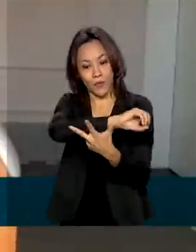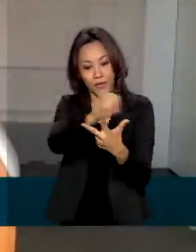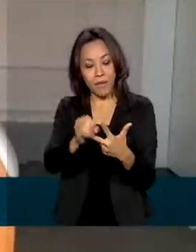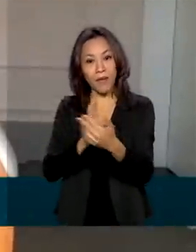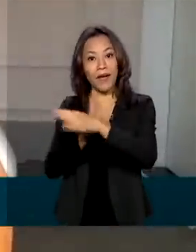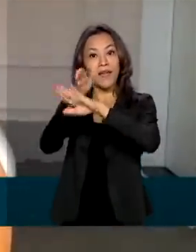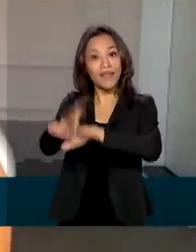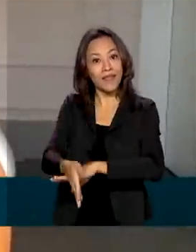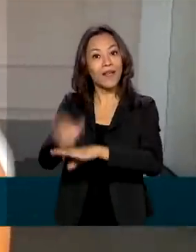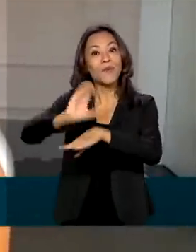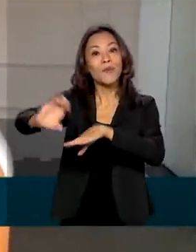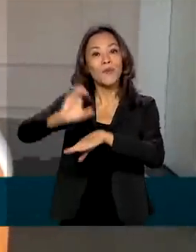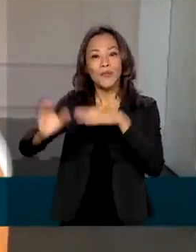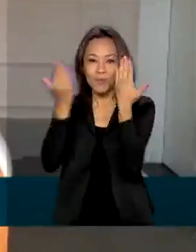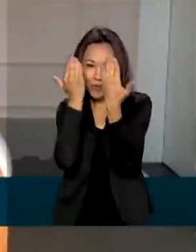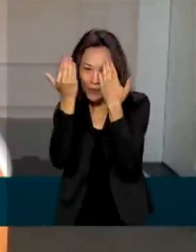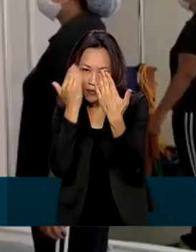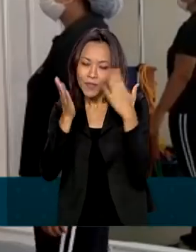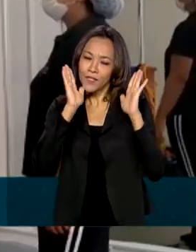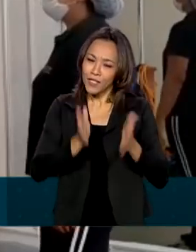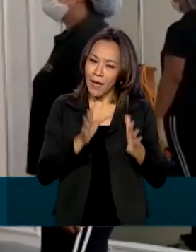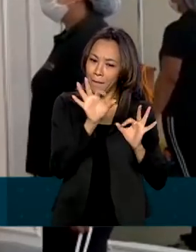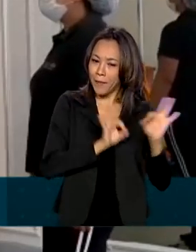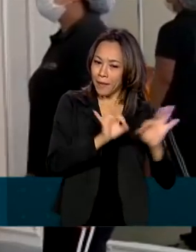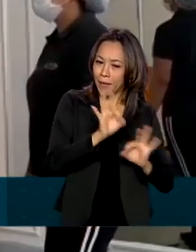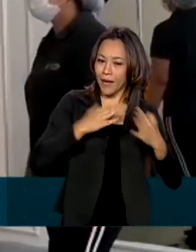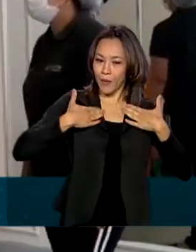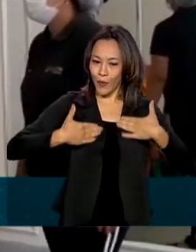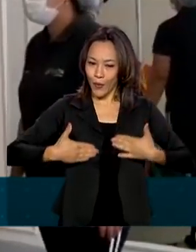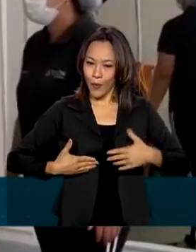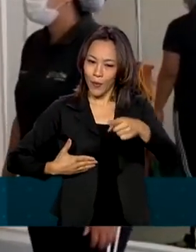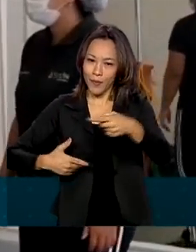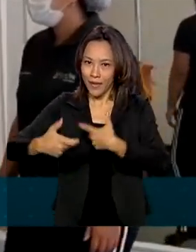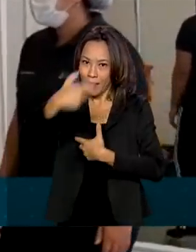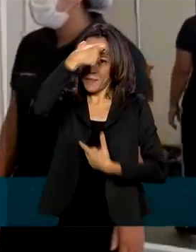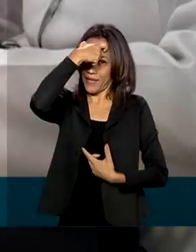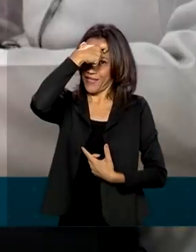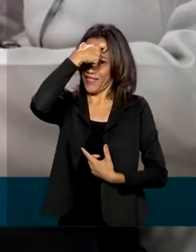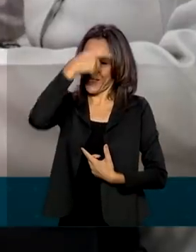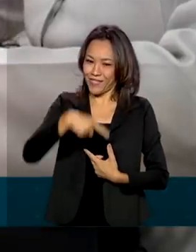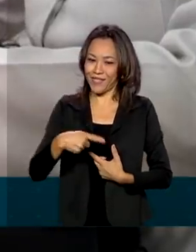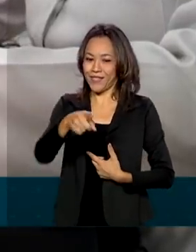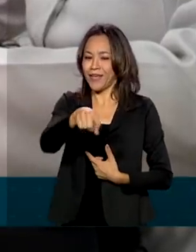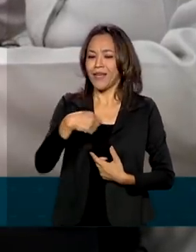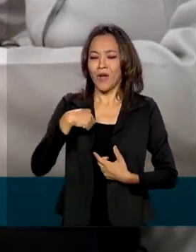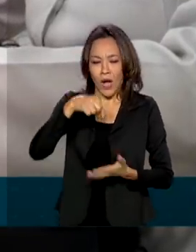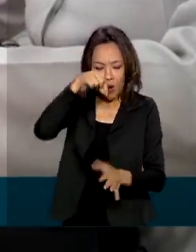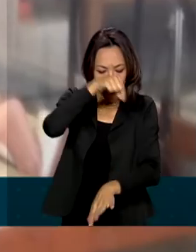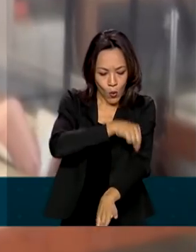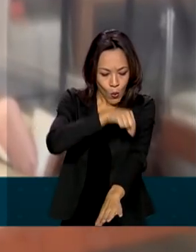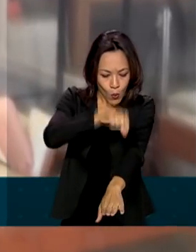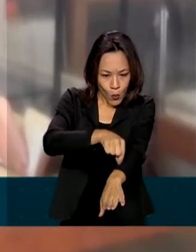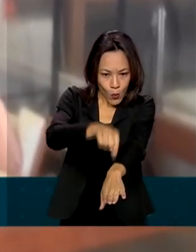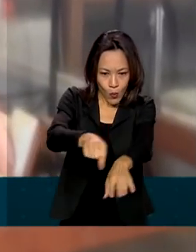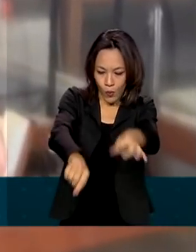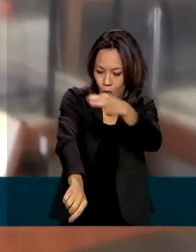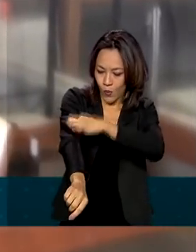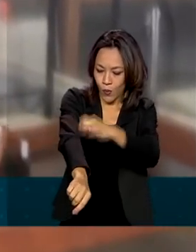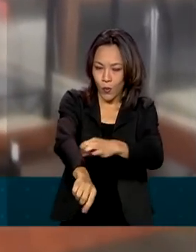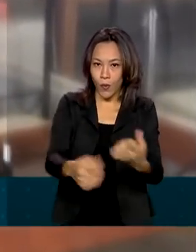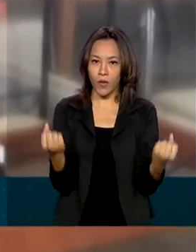e já prepara o corpo e a mente para aliviar a tensão nesta reta final. Pilates, acupuntura e musculação